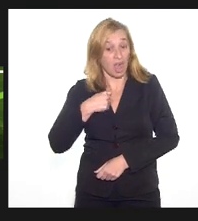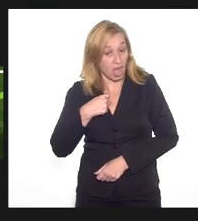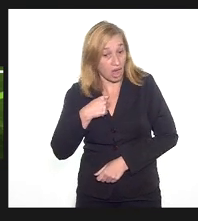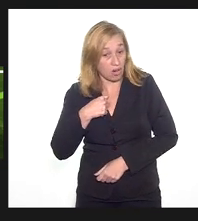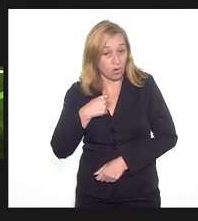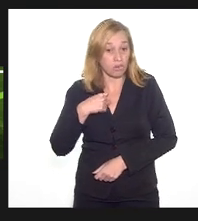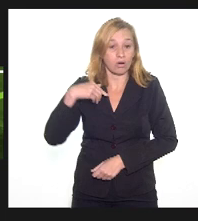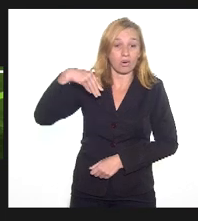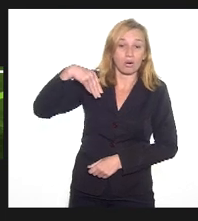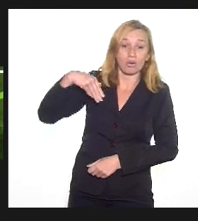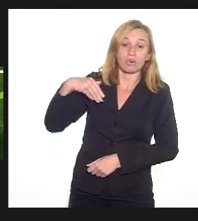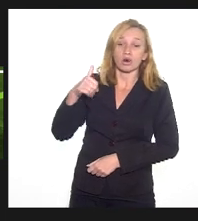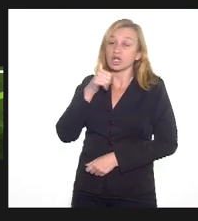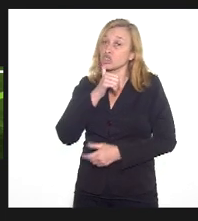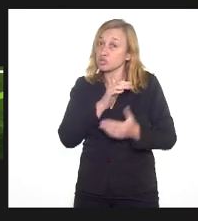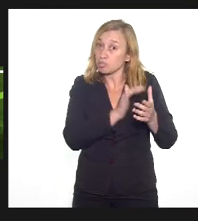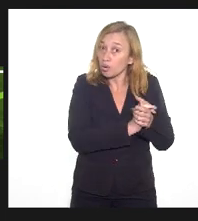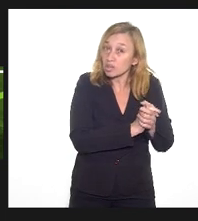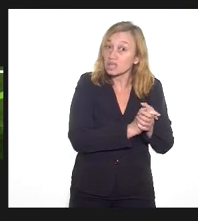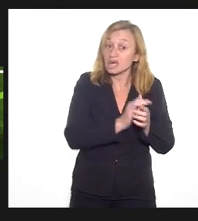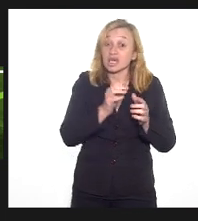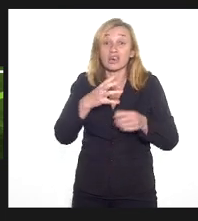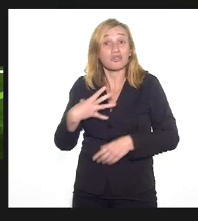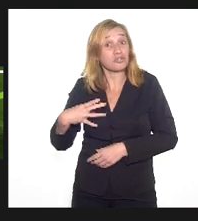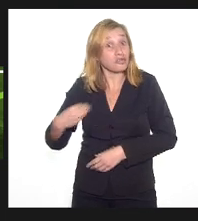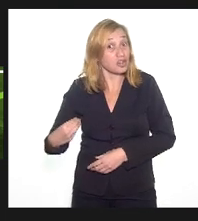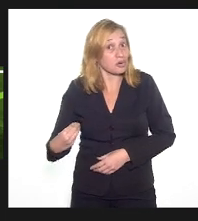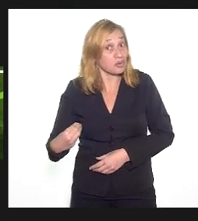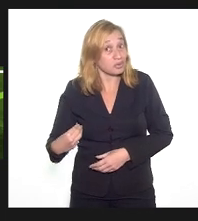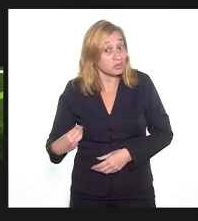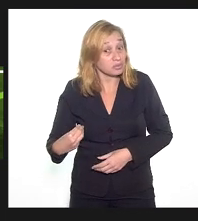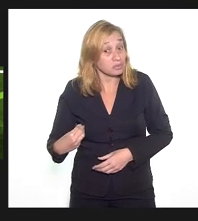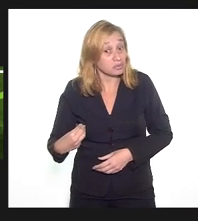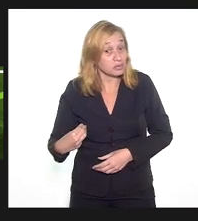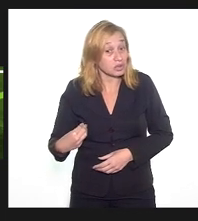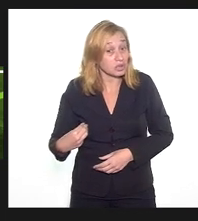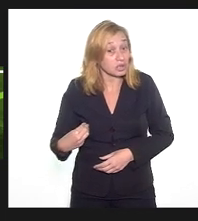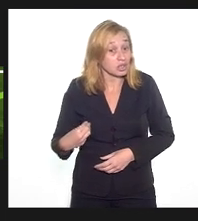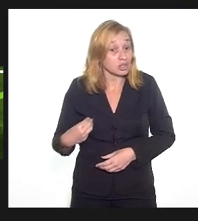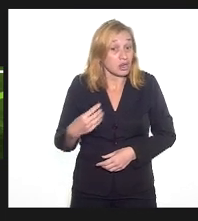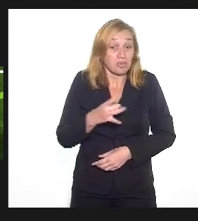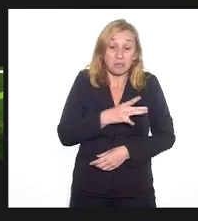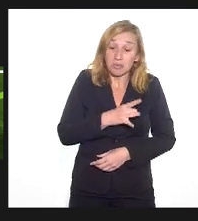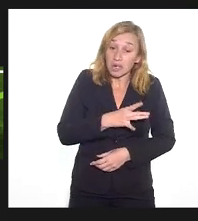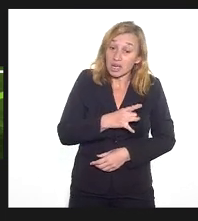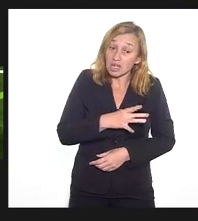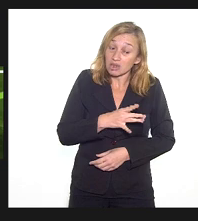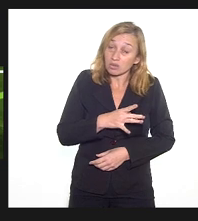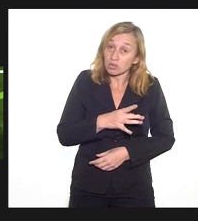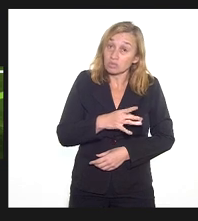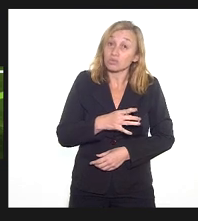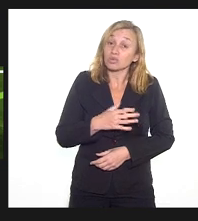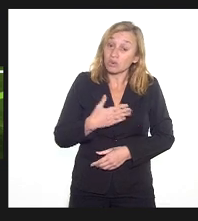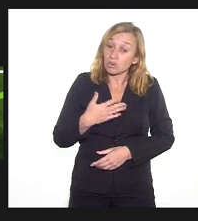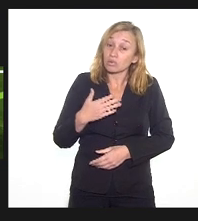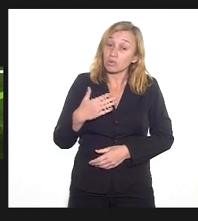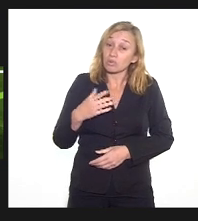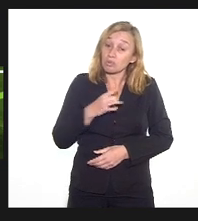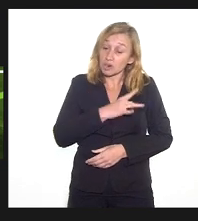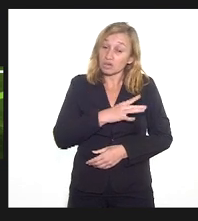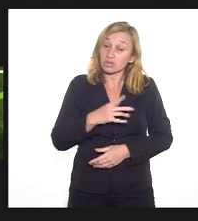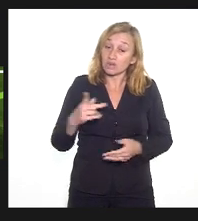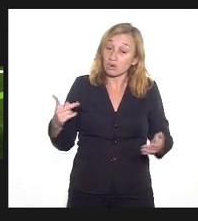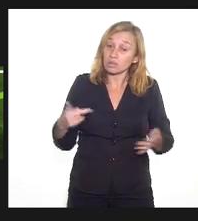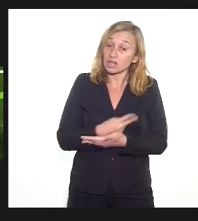Manu e Aniolá. E aí, não é que eu fiquei com medo, porque a gente não tem medo dessas coisas, mas eu fiquei receoso de algo acontecer com as duas.